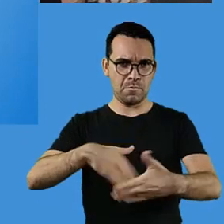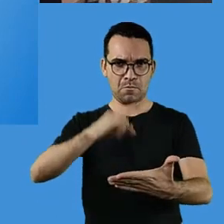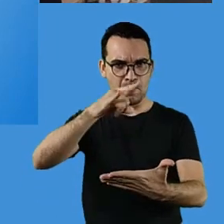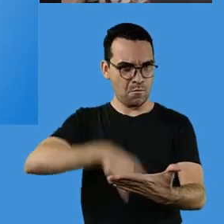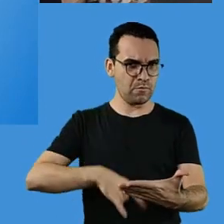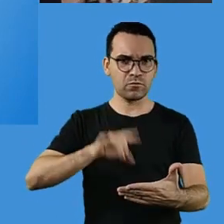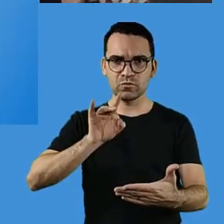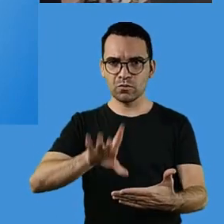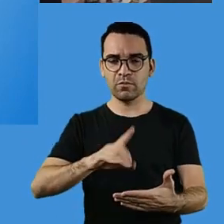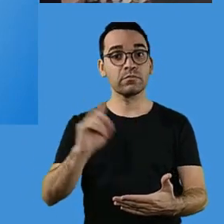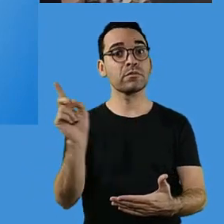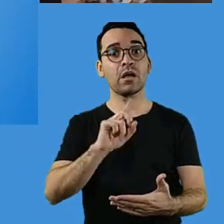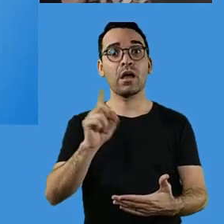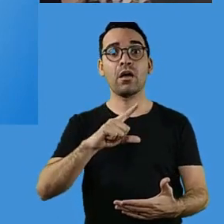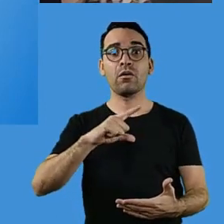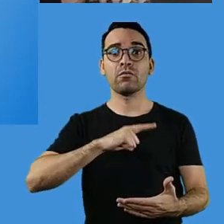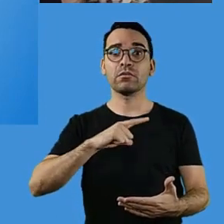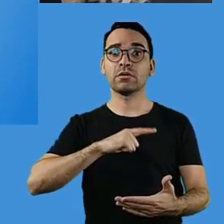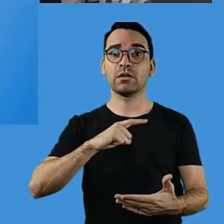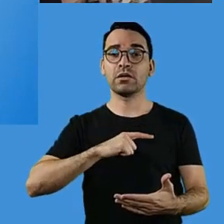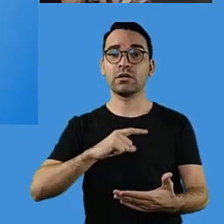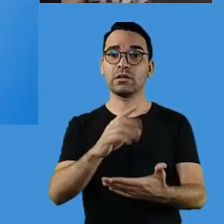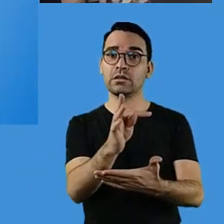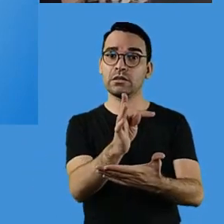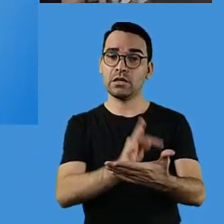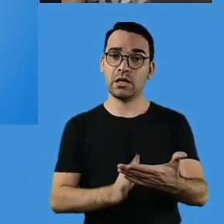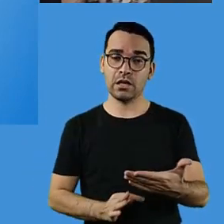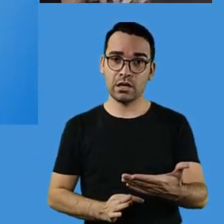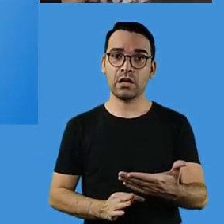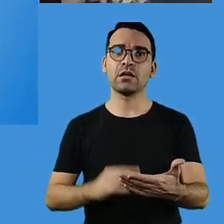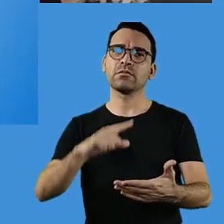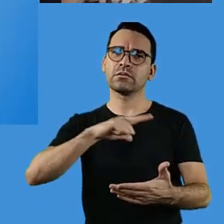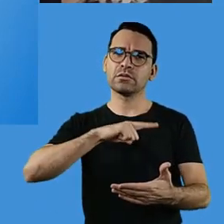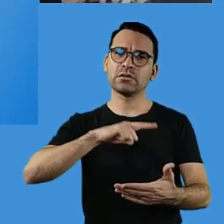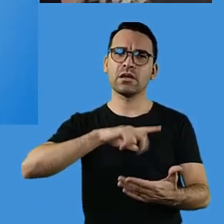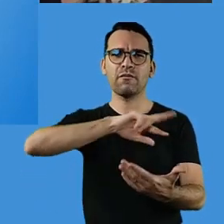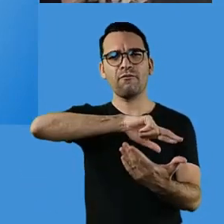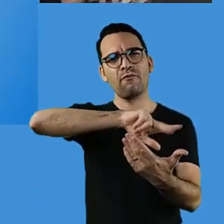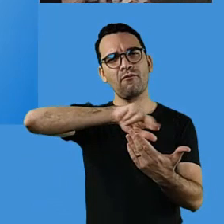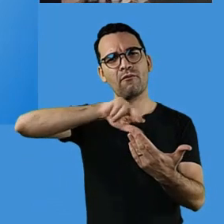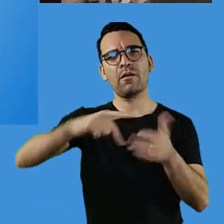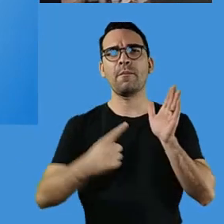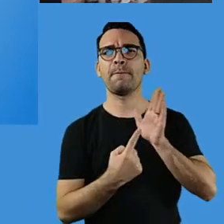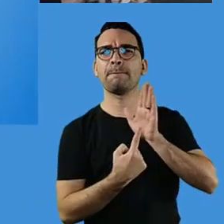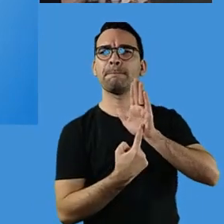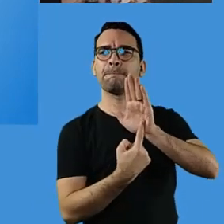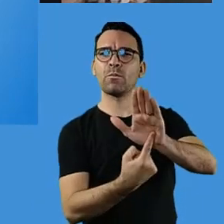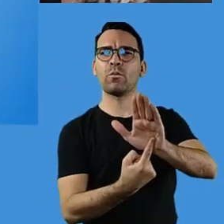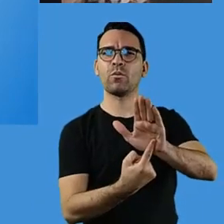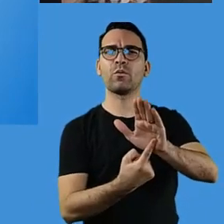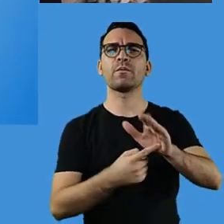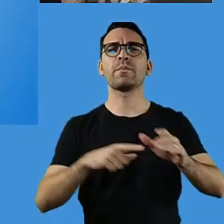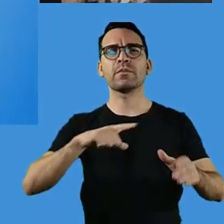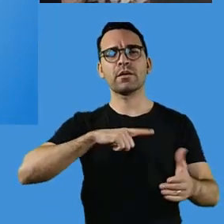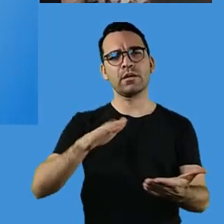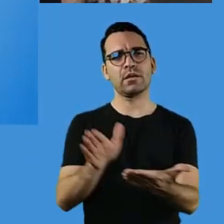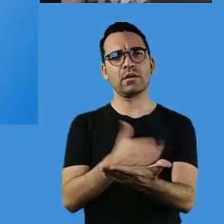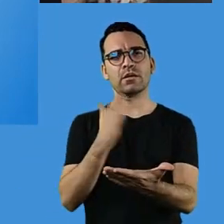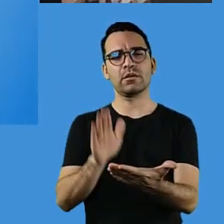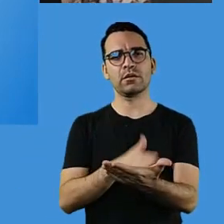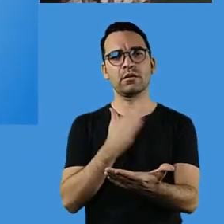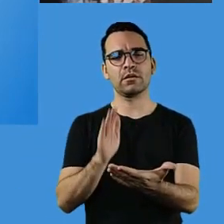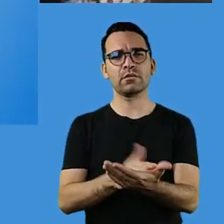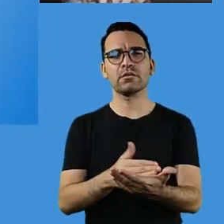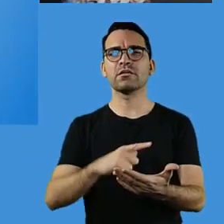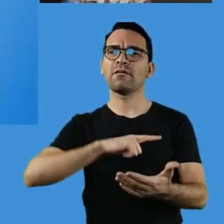em provas, mas nós temos trabalhos, nós temos apresentações, nós temos portfólios, nós